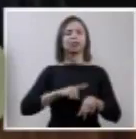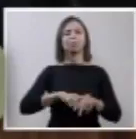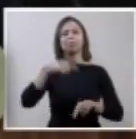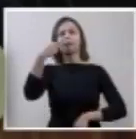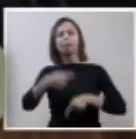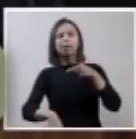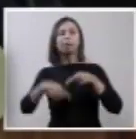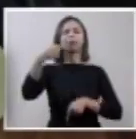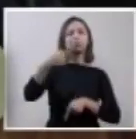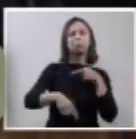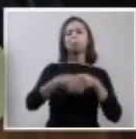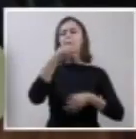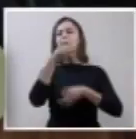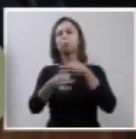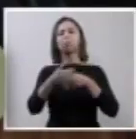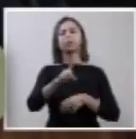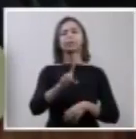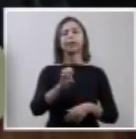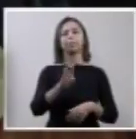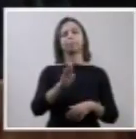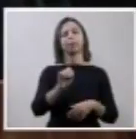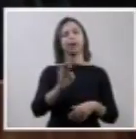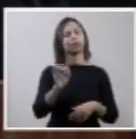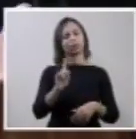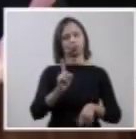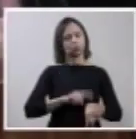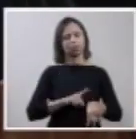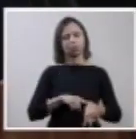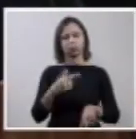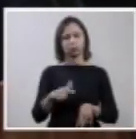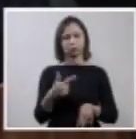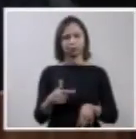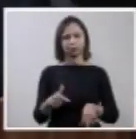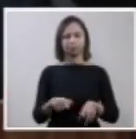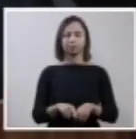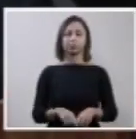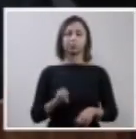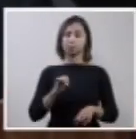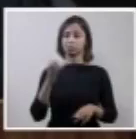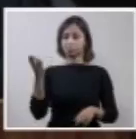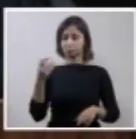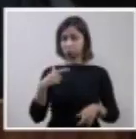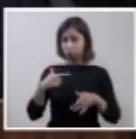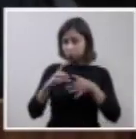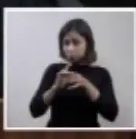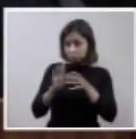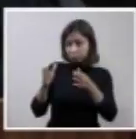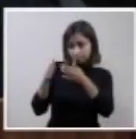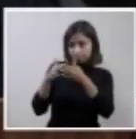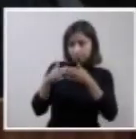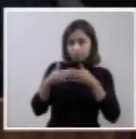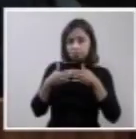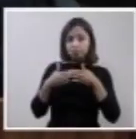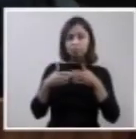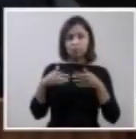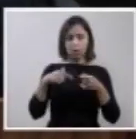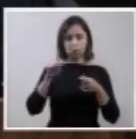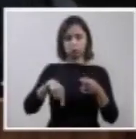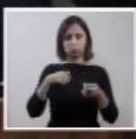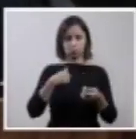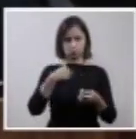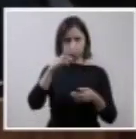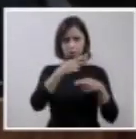propriamente ditos. Se vossa excelência me permite, como relator,